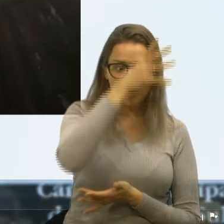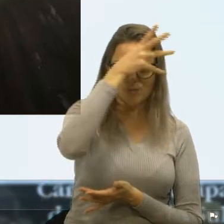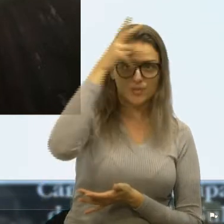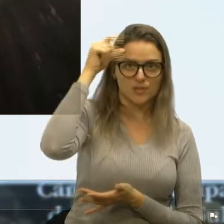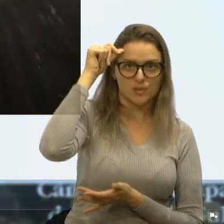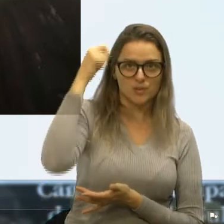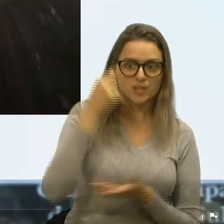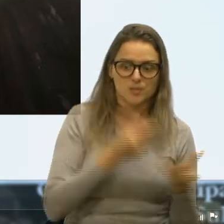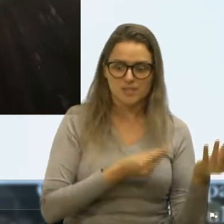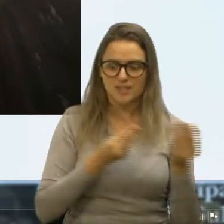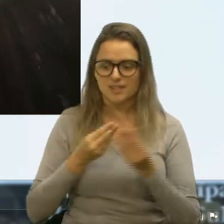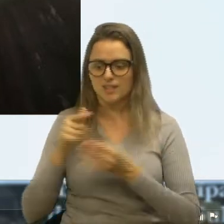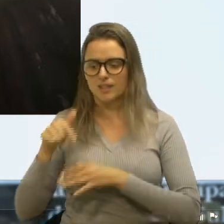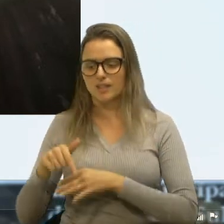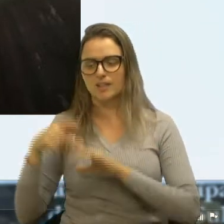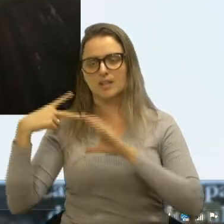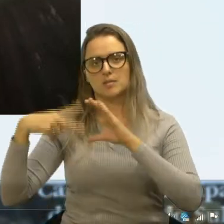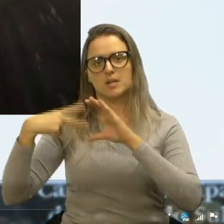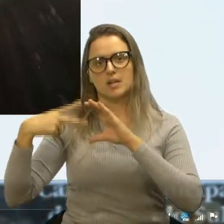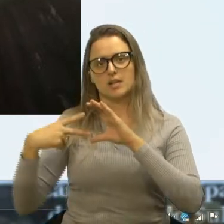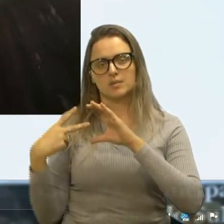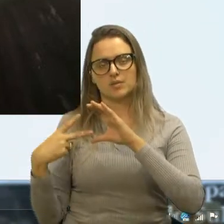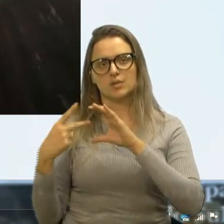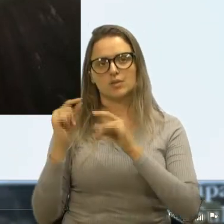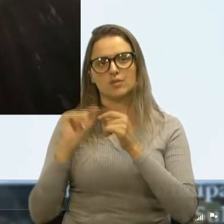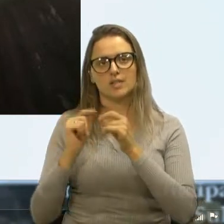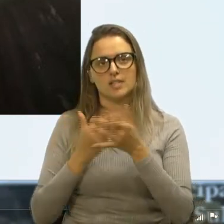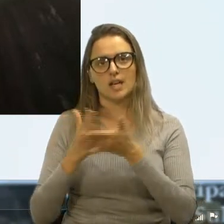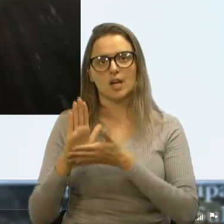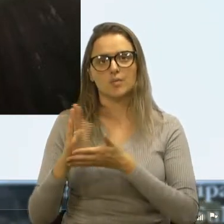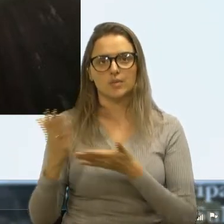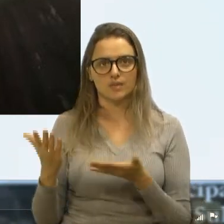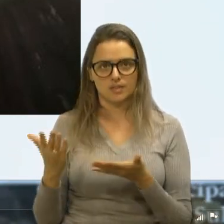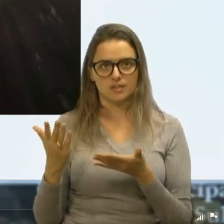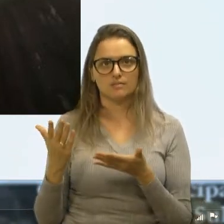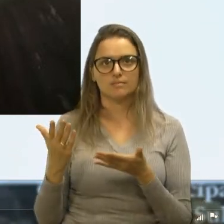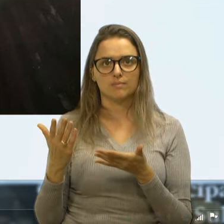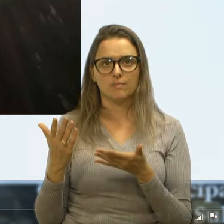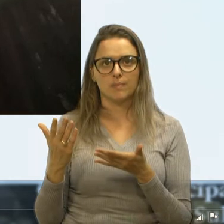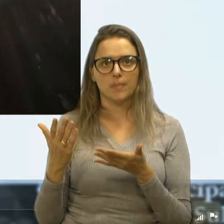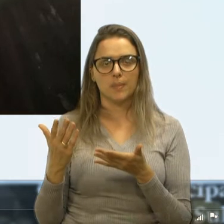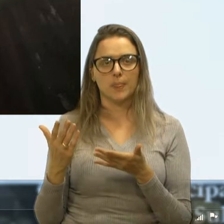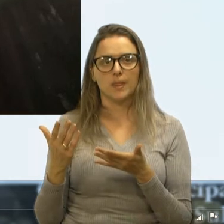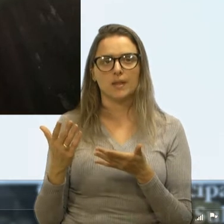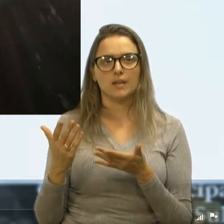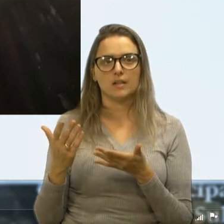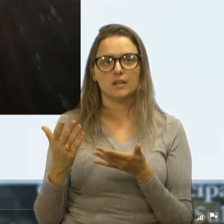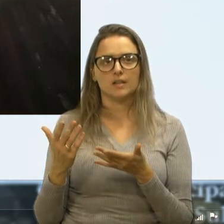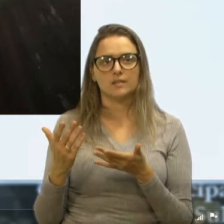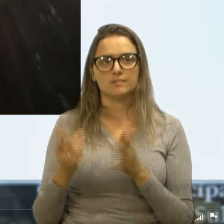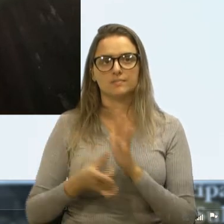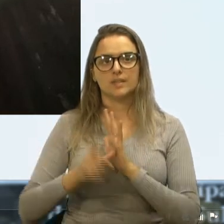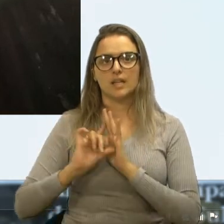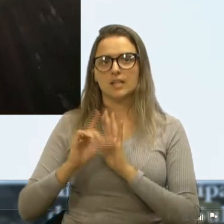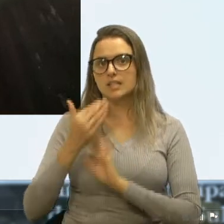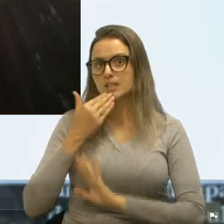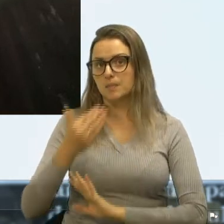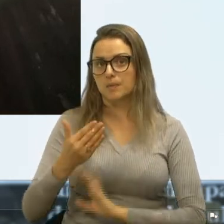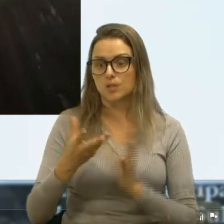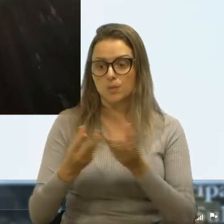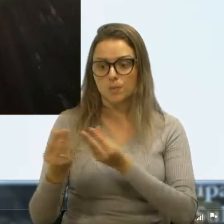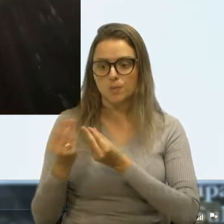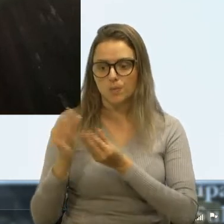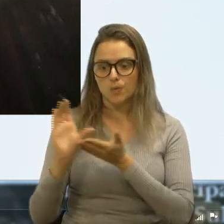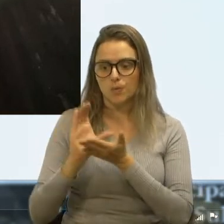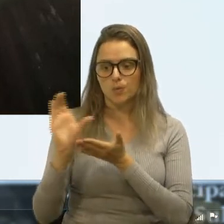Périco. O entendimento do poder público, mas antes de pedir muitos valores